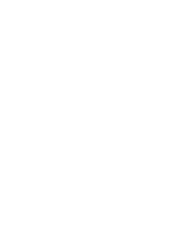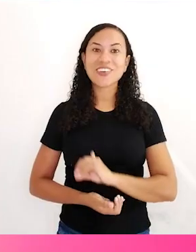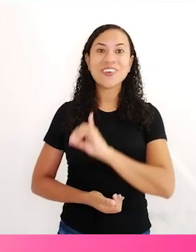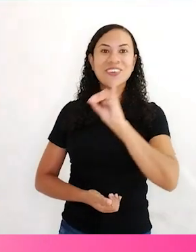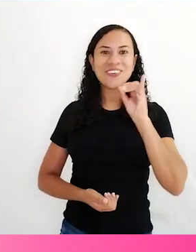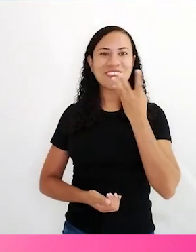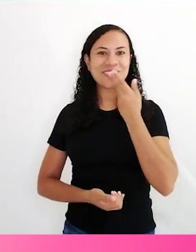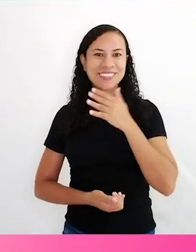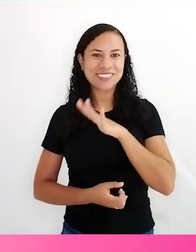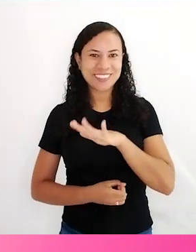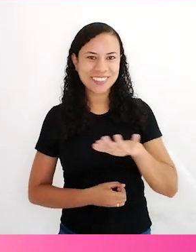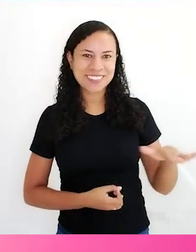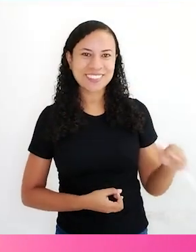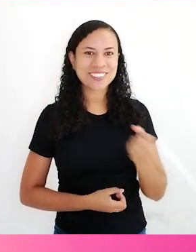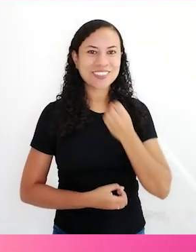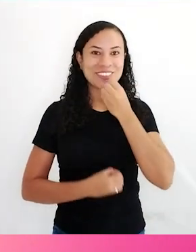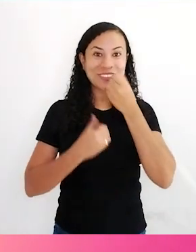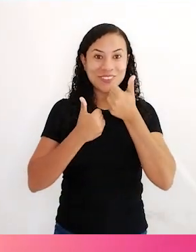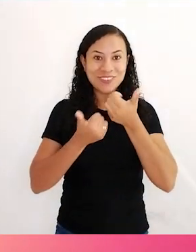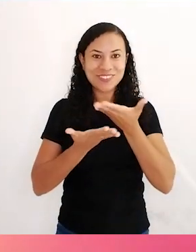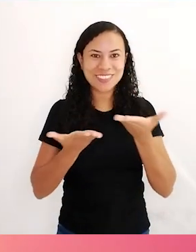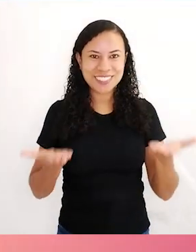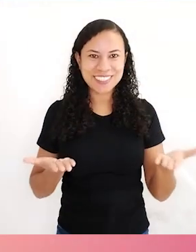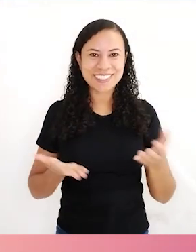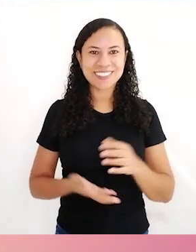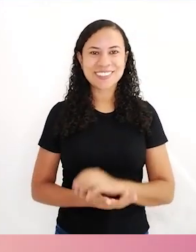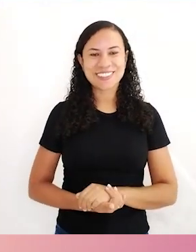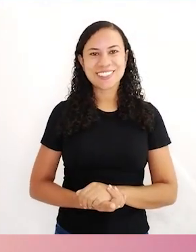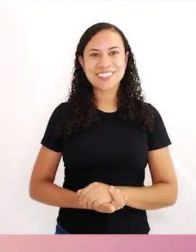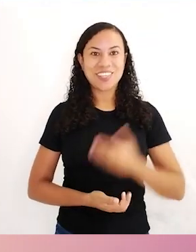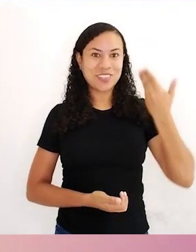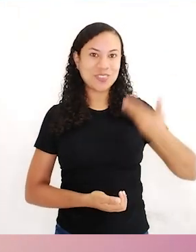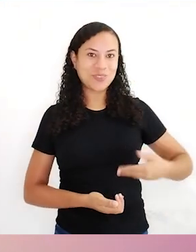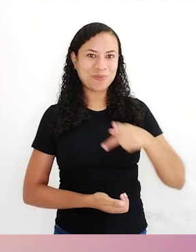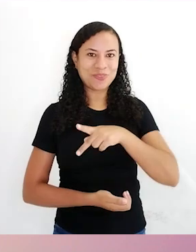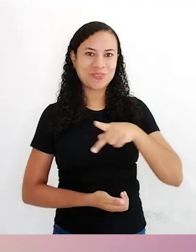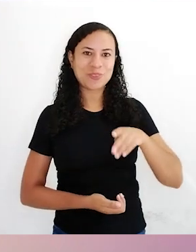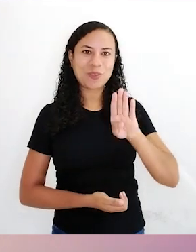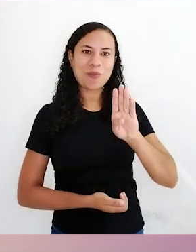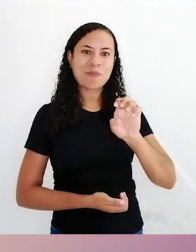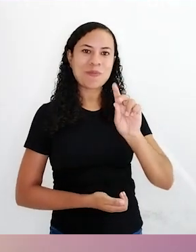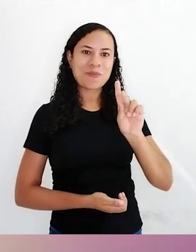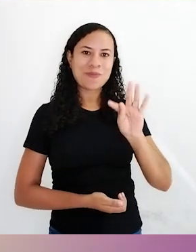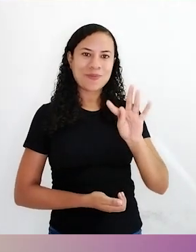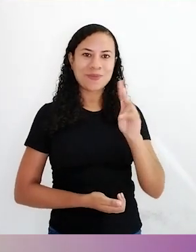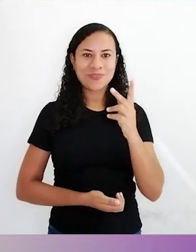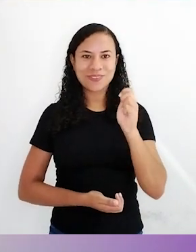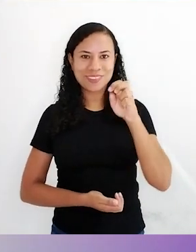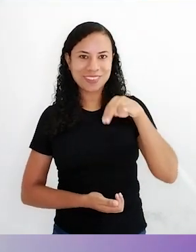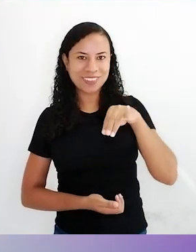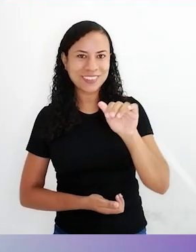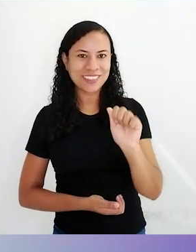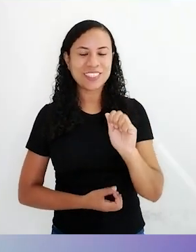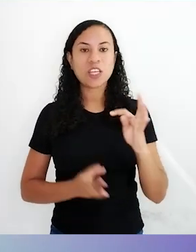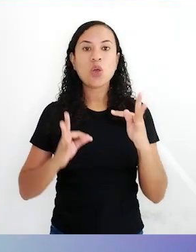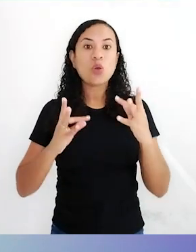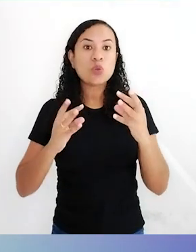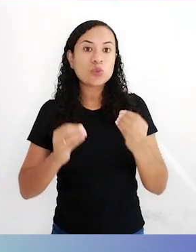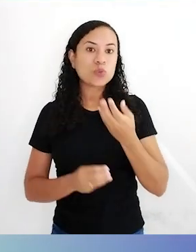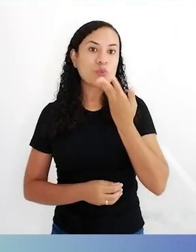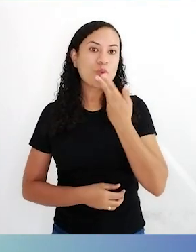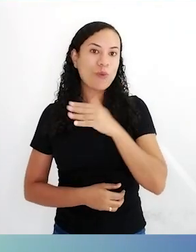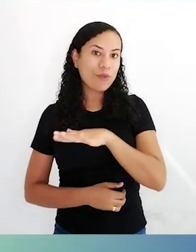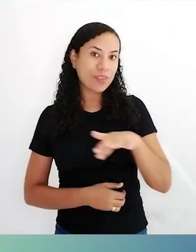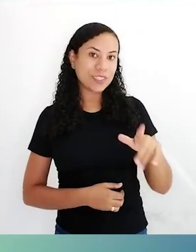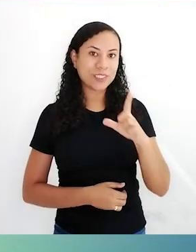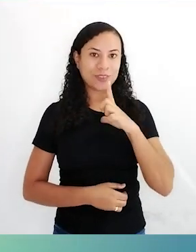Oi, Tudo bem com vocês? Eu sou a tia Bethânia Martins. Toda criança